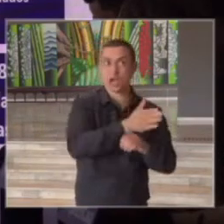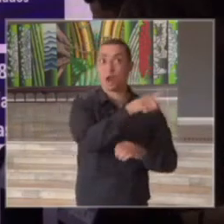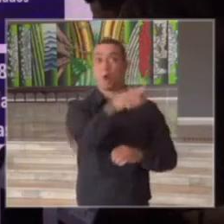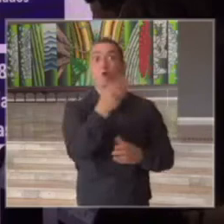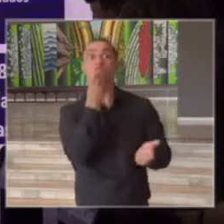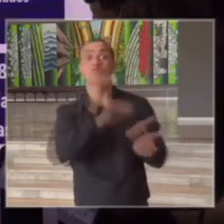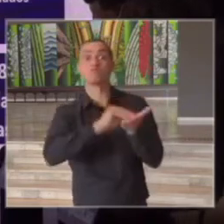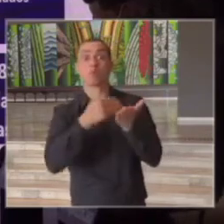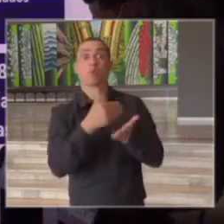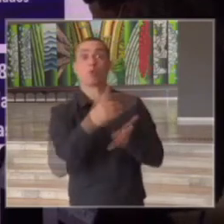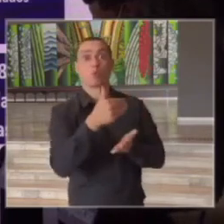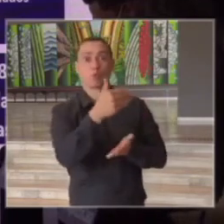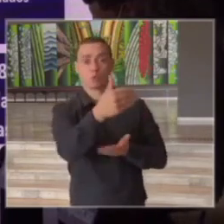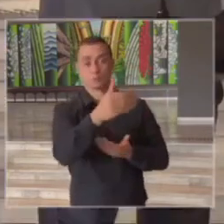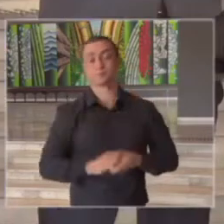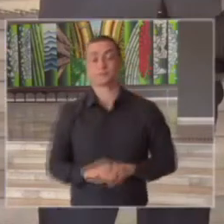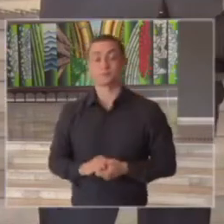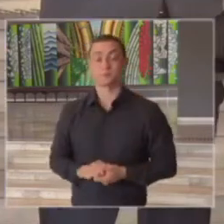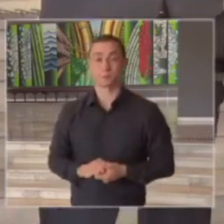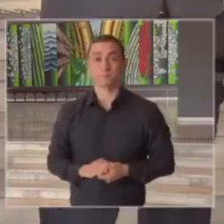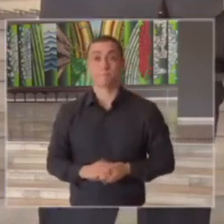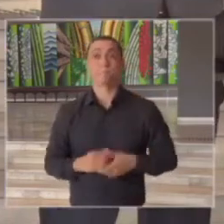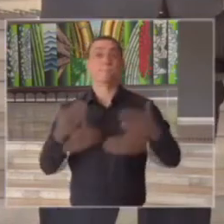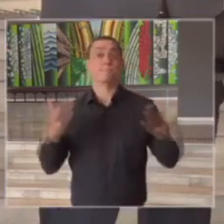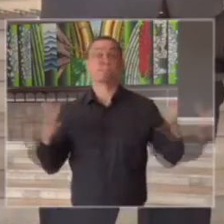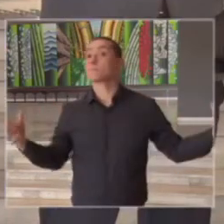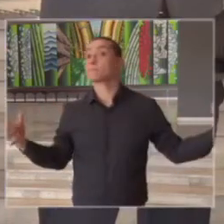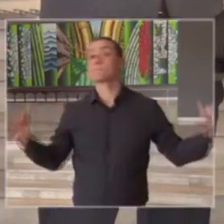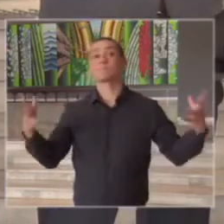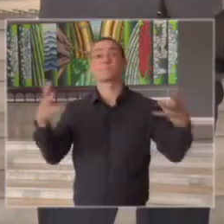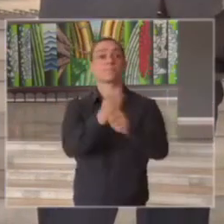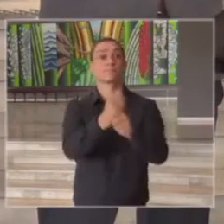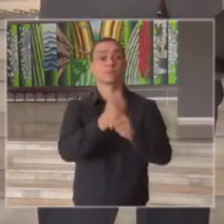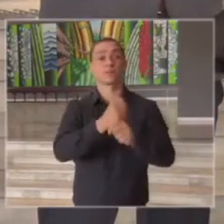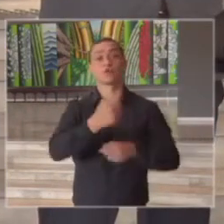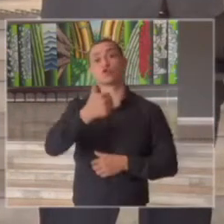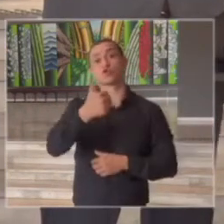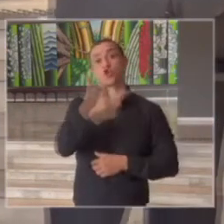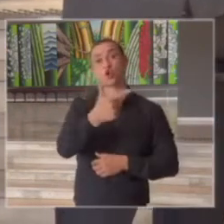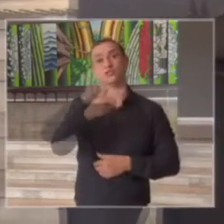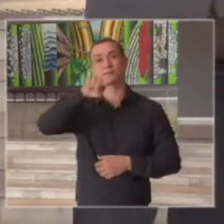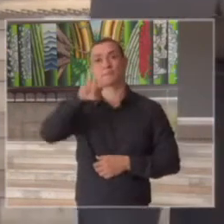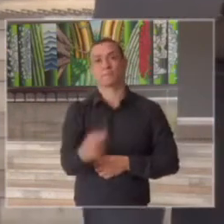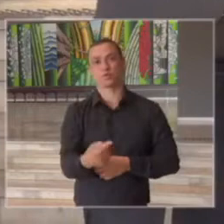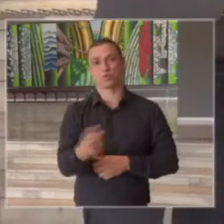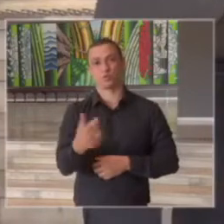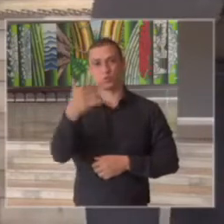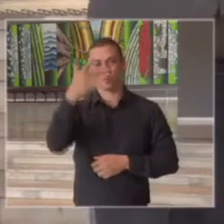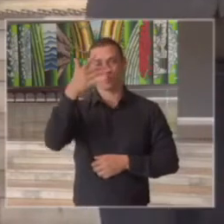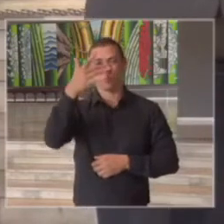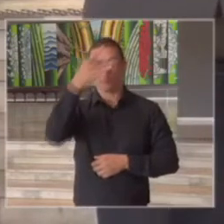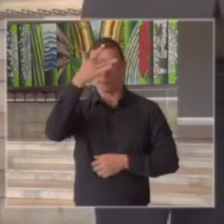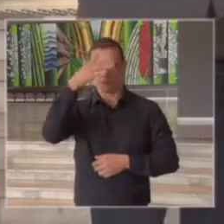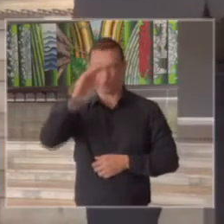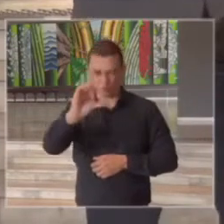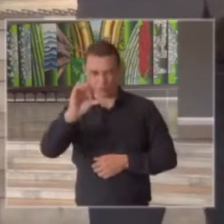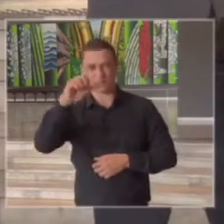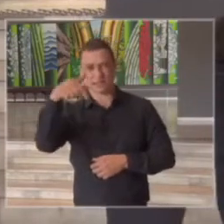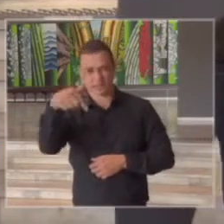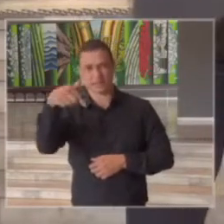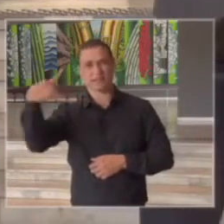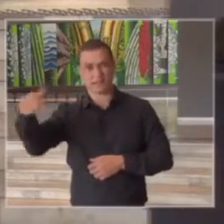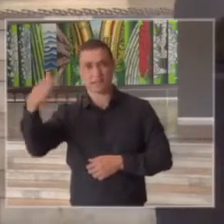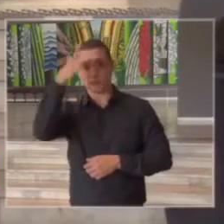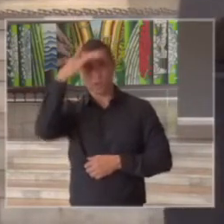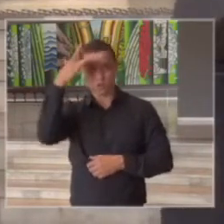confirmar suspeitos ainda isto soma 12 mil pacientes 977